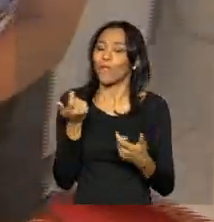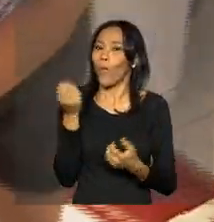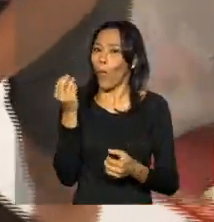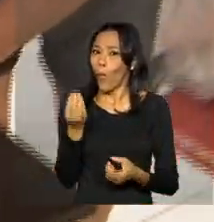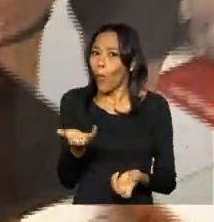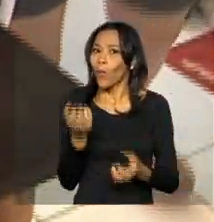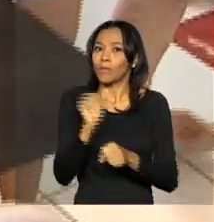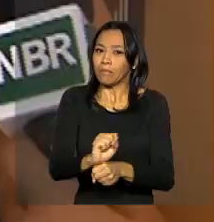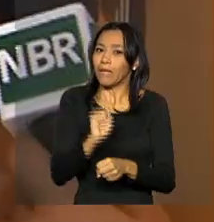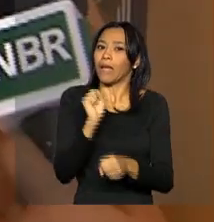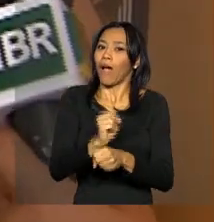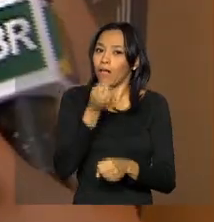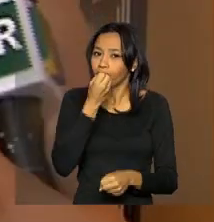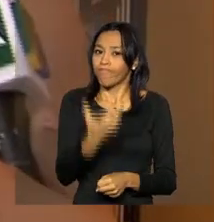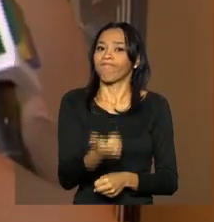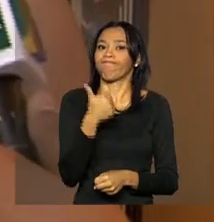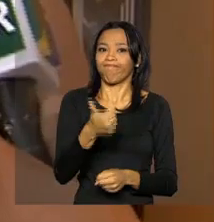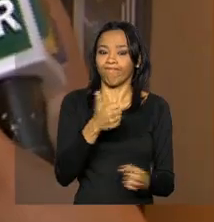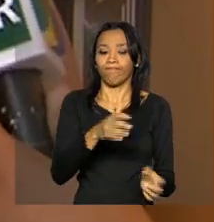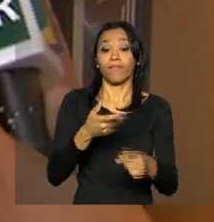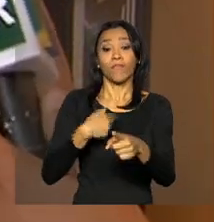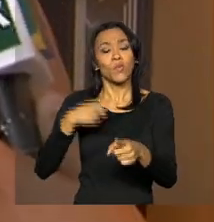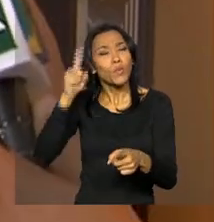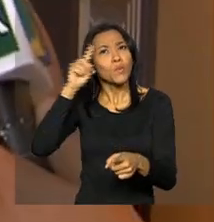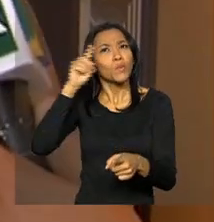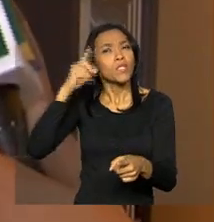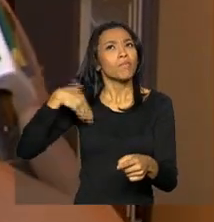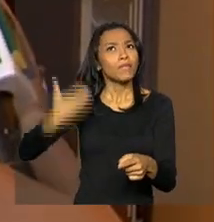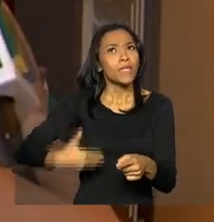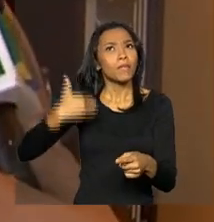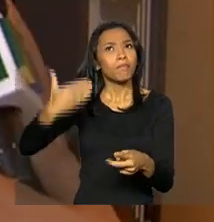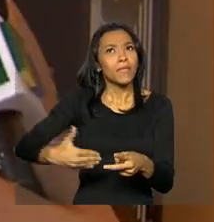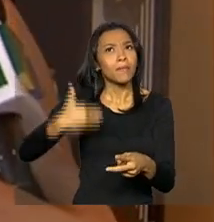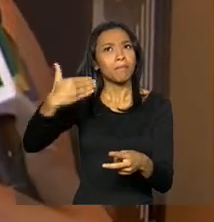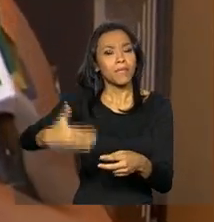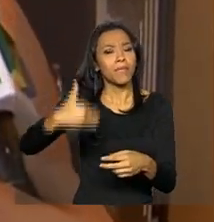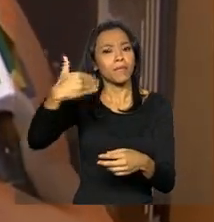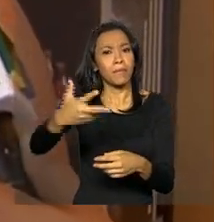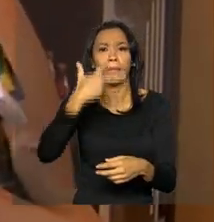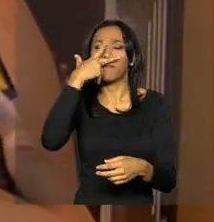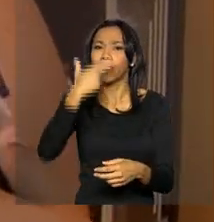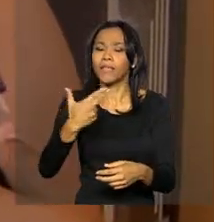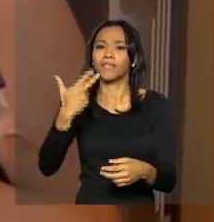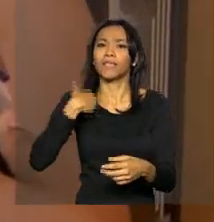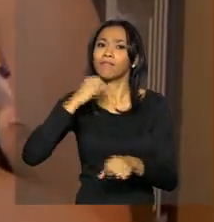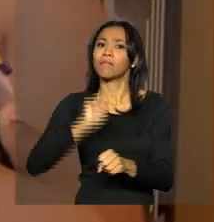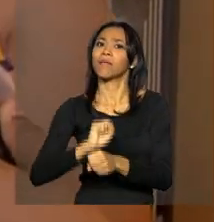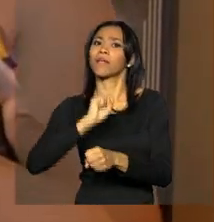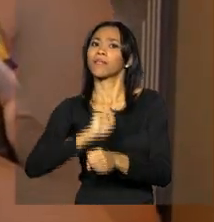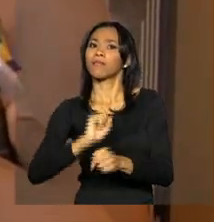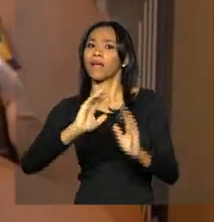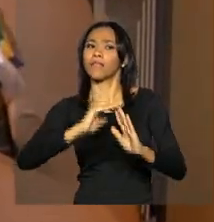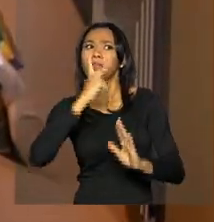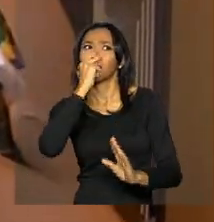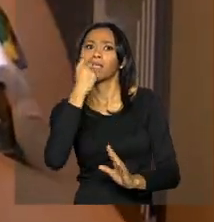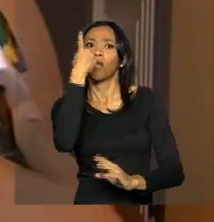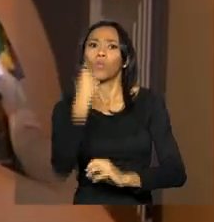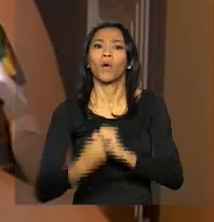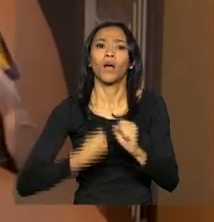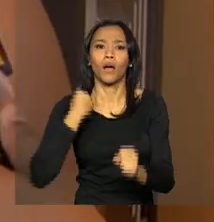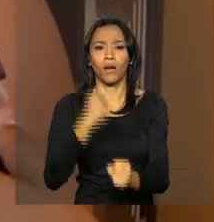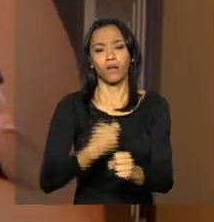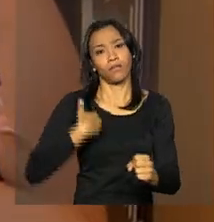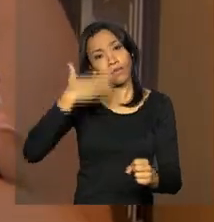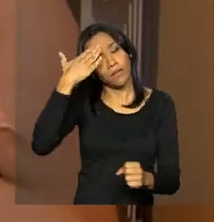realizar o sonho. Cada dia que passava, durava assim, para a gente que estava esperando, durava um ano. Mas